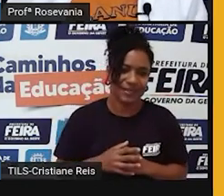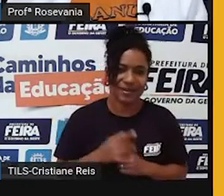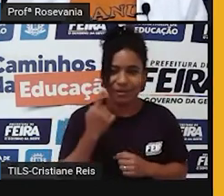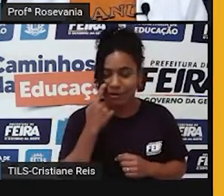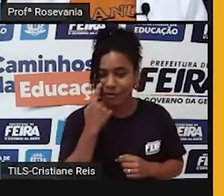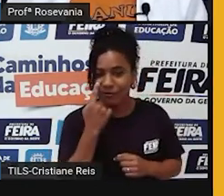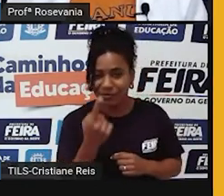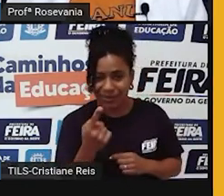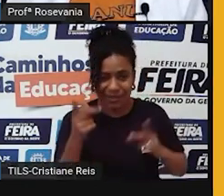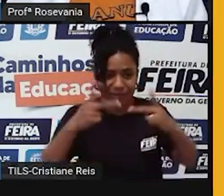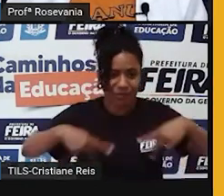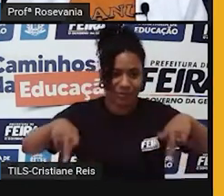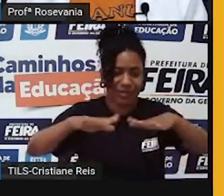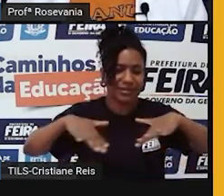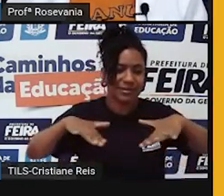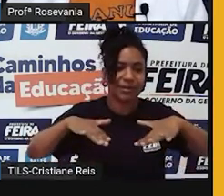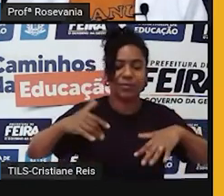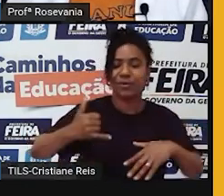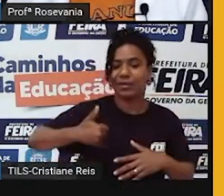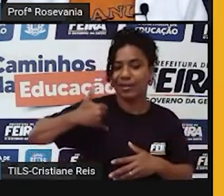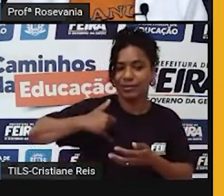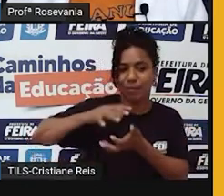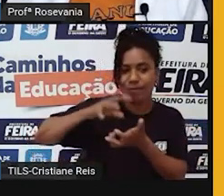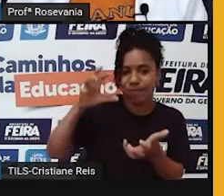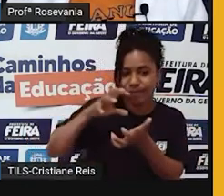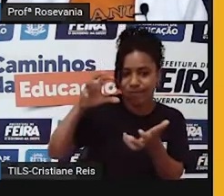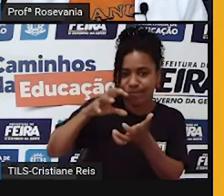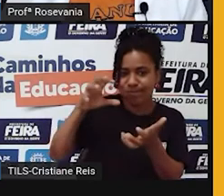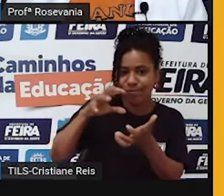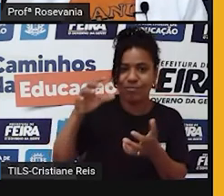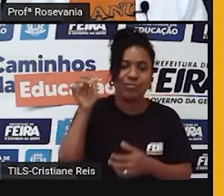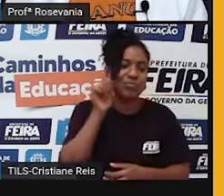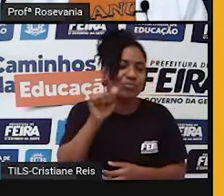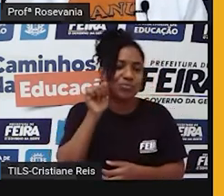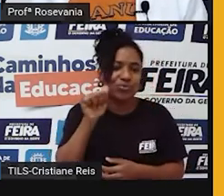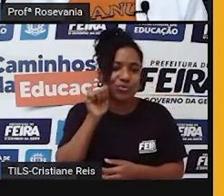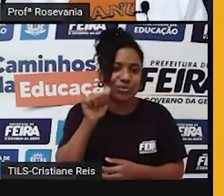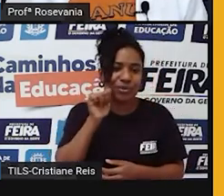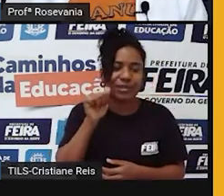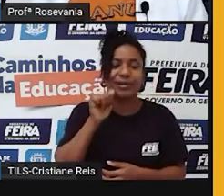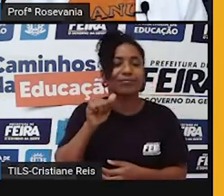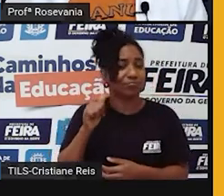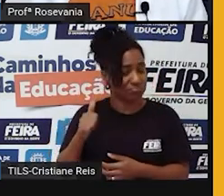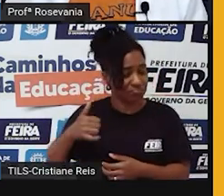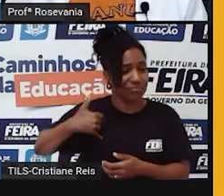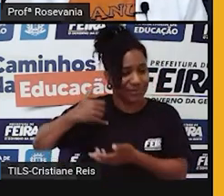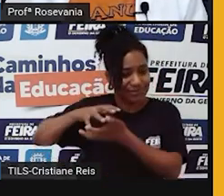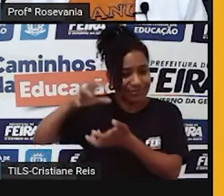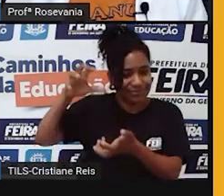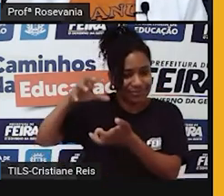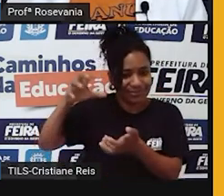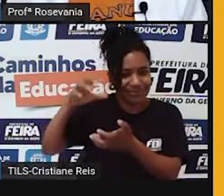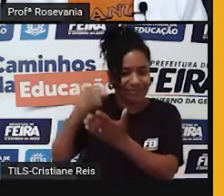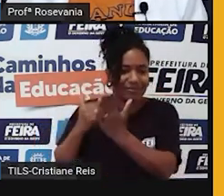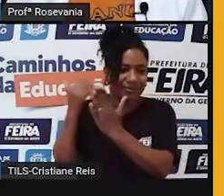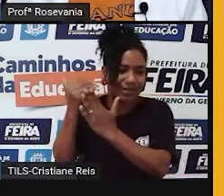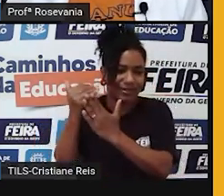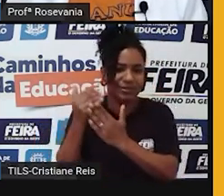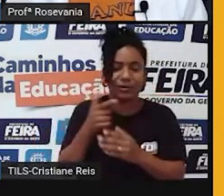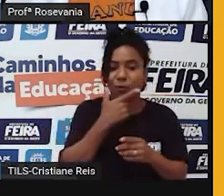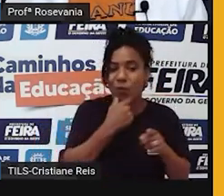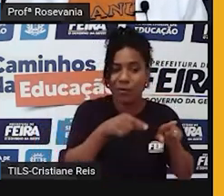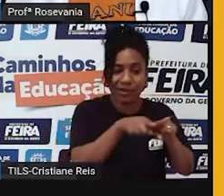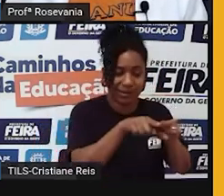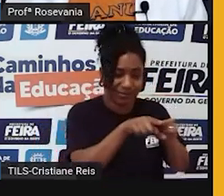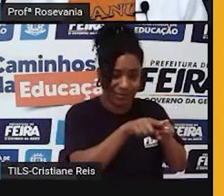população idosa, gente, mais uma vez, as mulheres predominam, né, mas a população idosa masculina também está chegando lá,